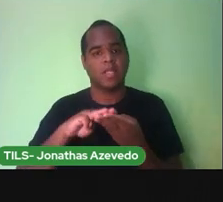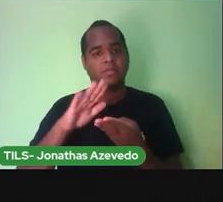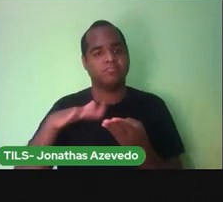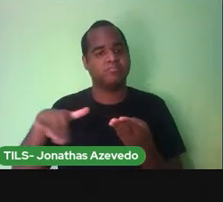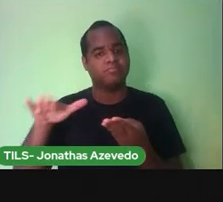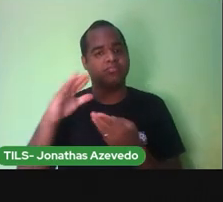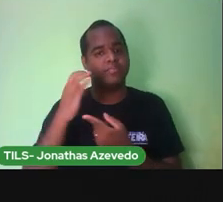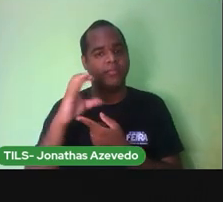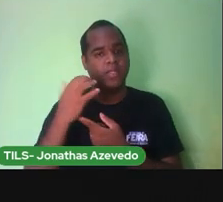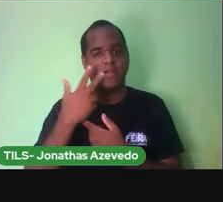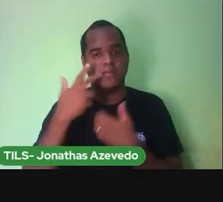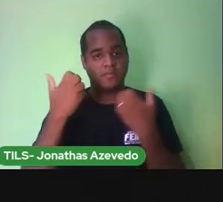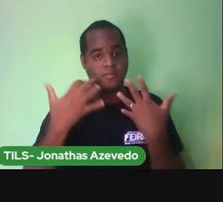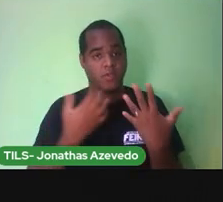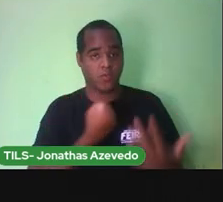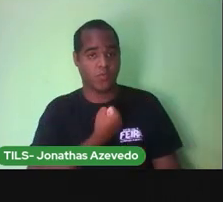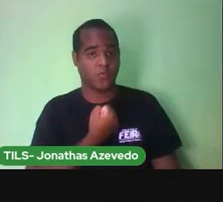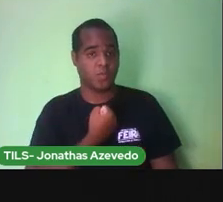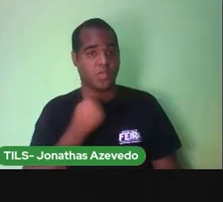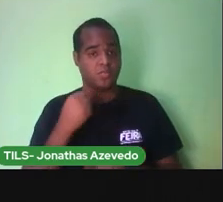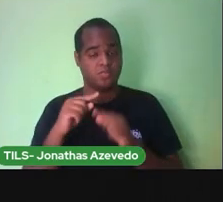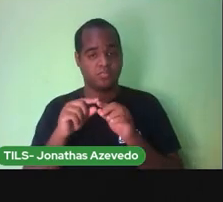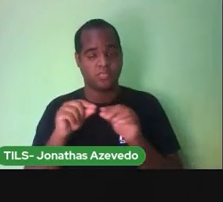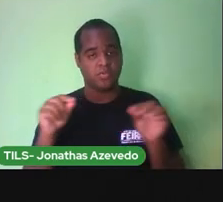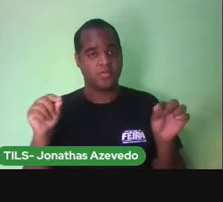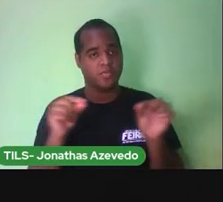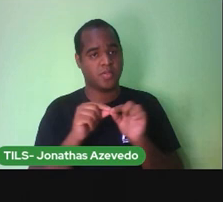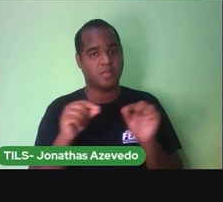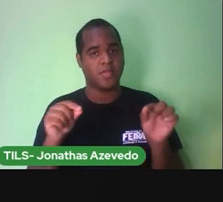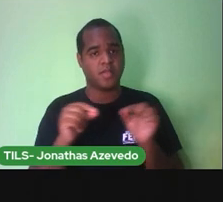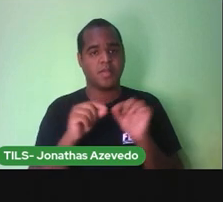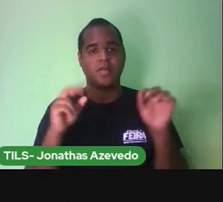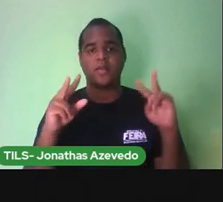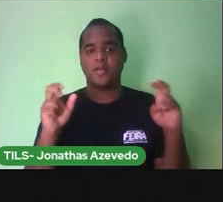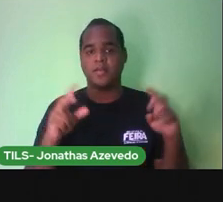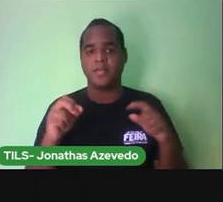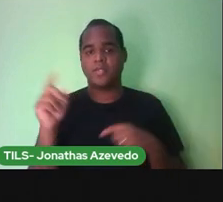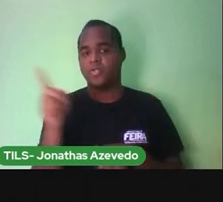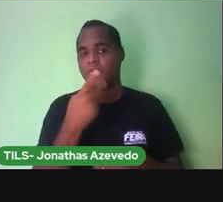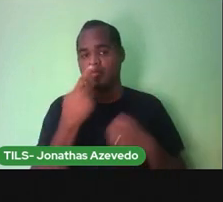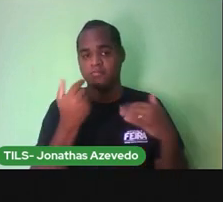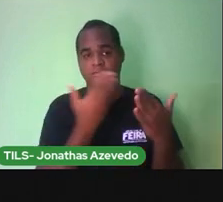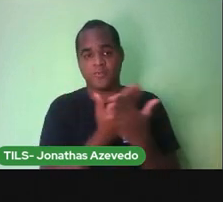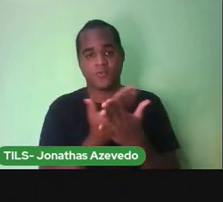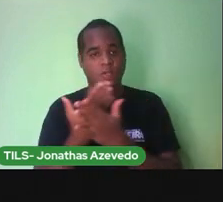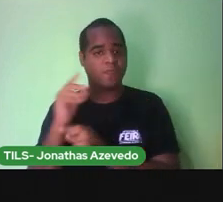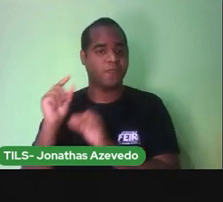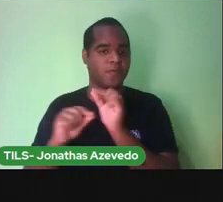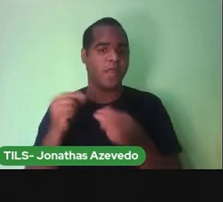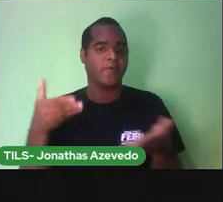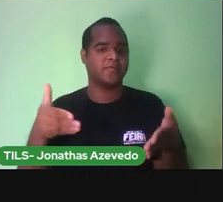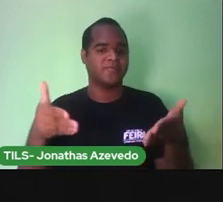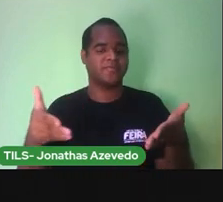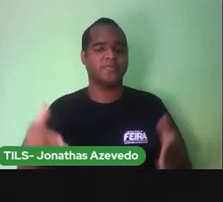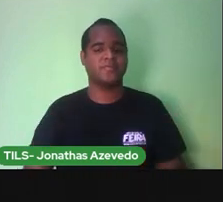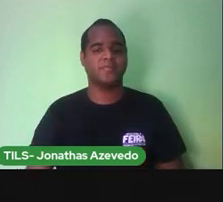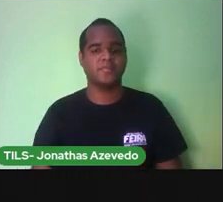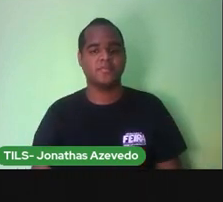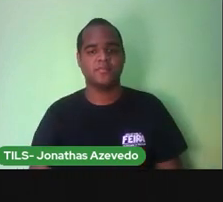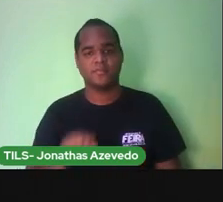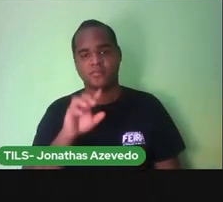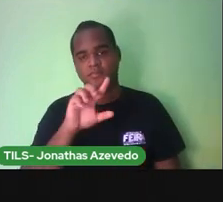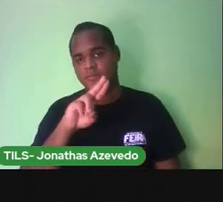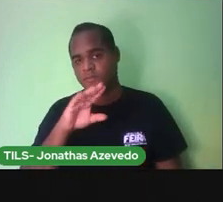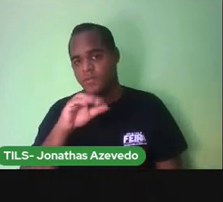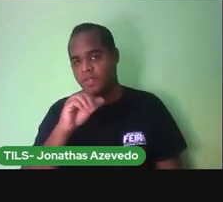Os números E as medidas Que foi o tema Que nós estudamos Agora Lucas levou Uma